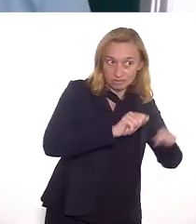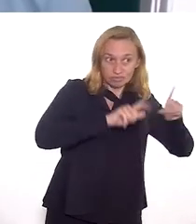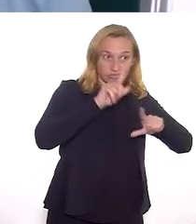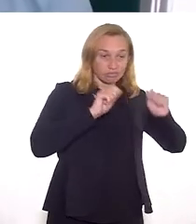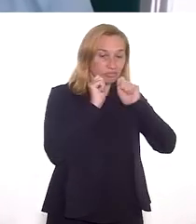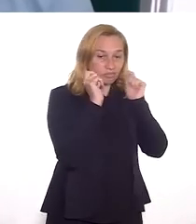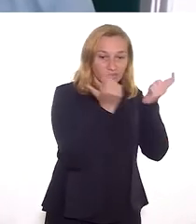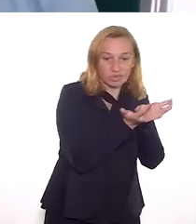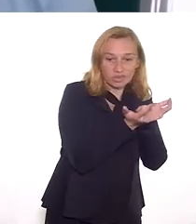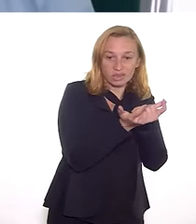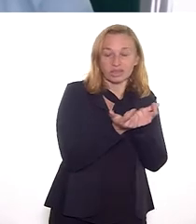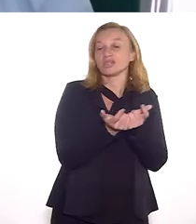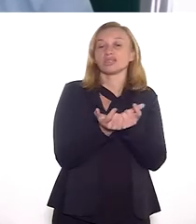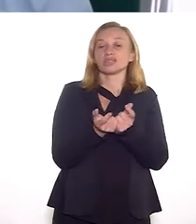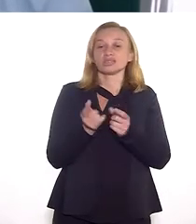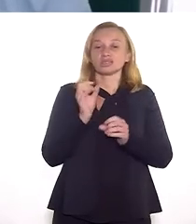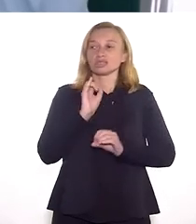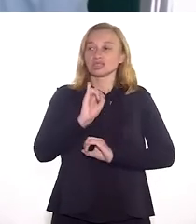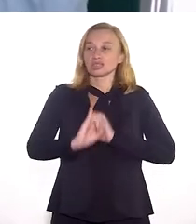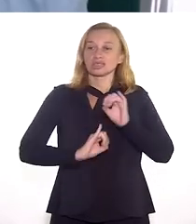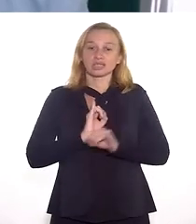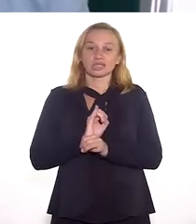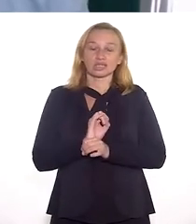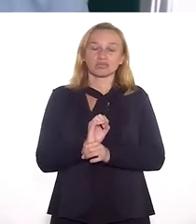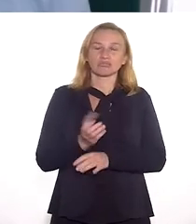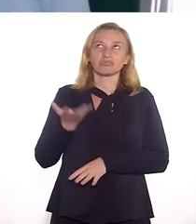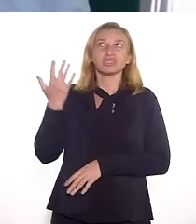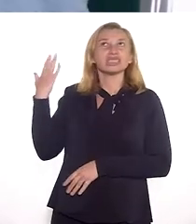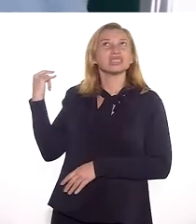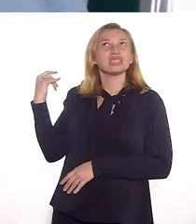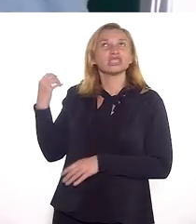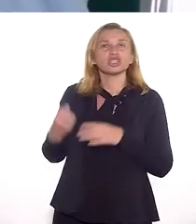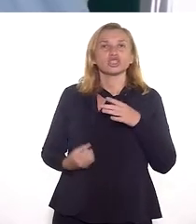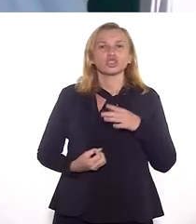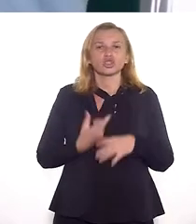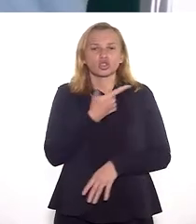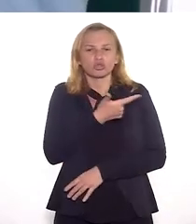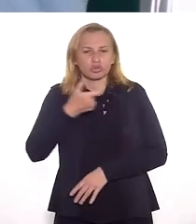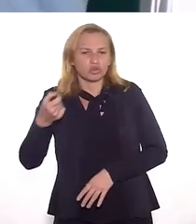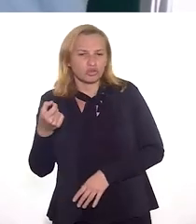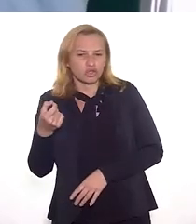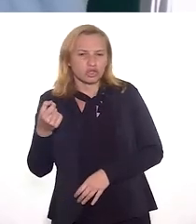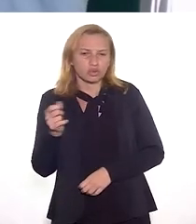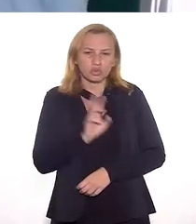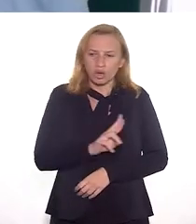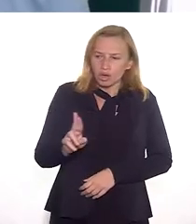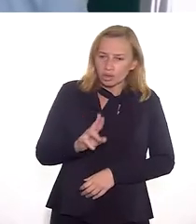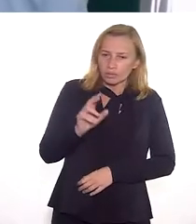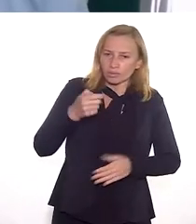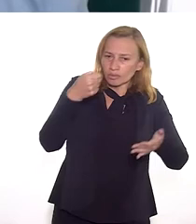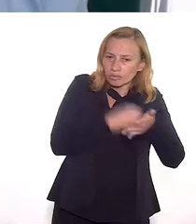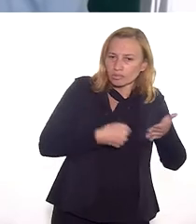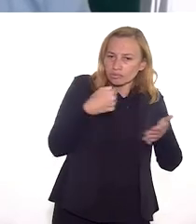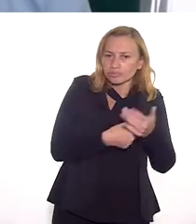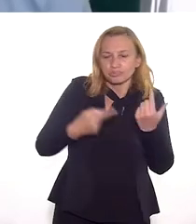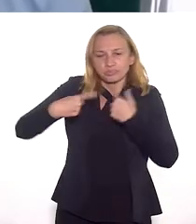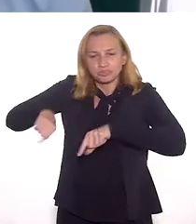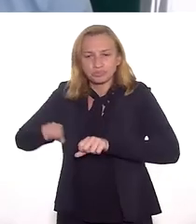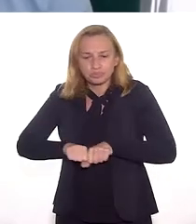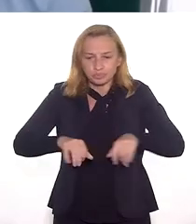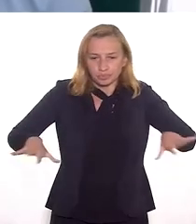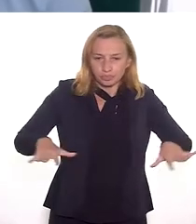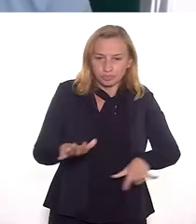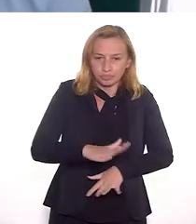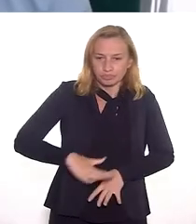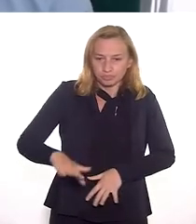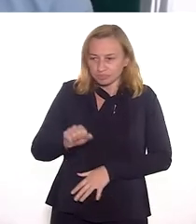Alerj, um programa pela internet, chamado, na época, em 2020, ele se chamou Luta contra a